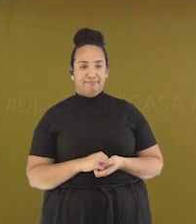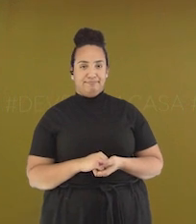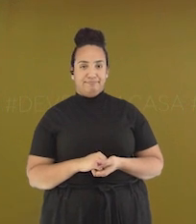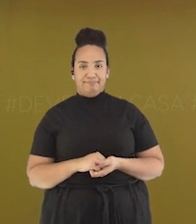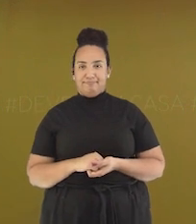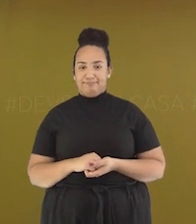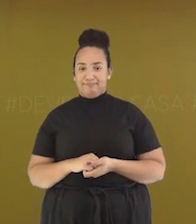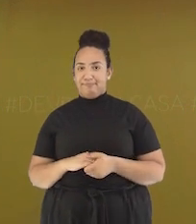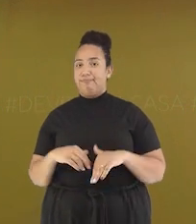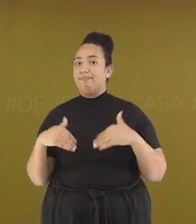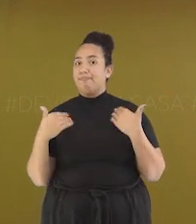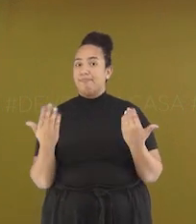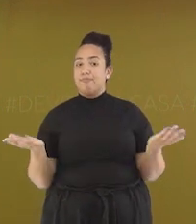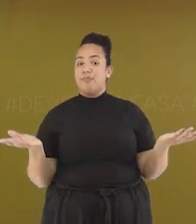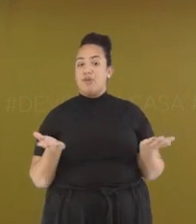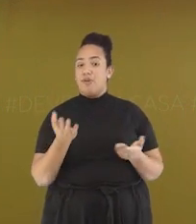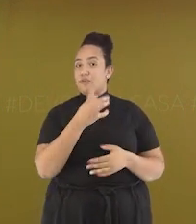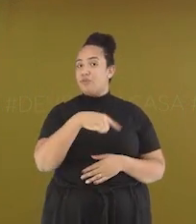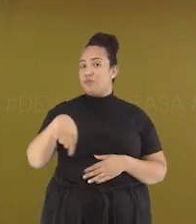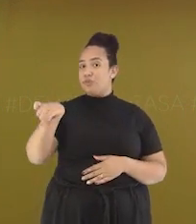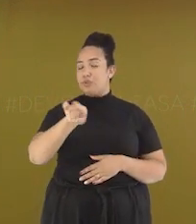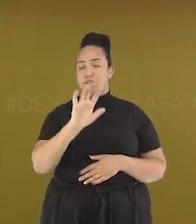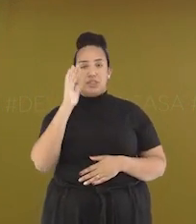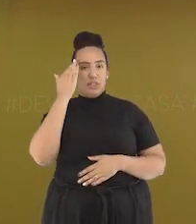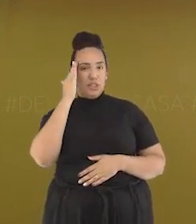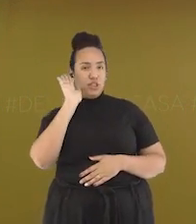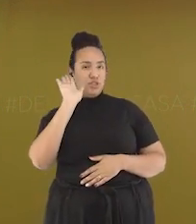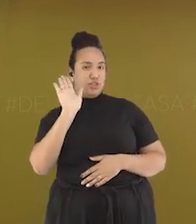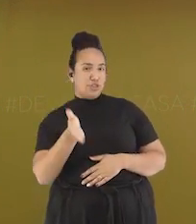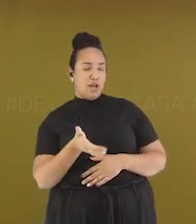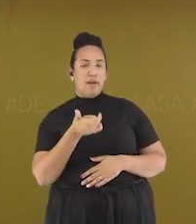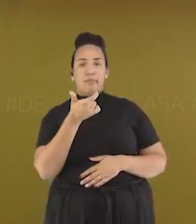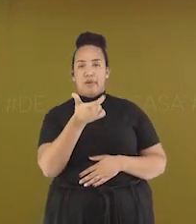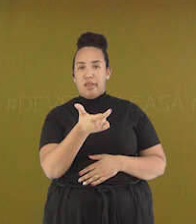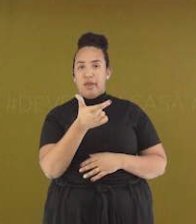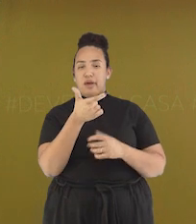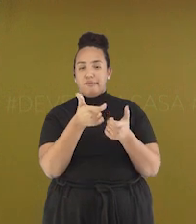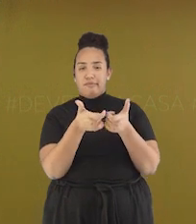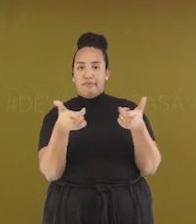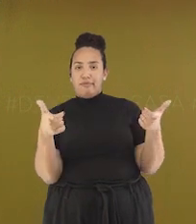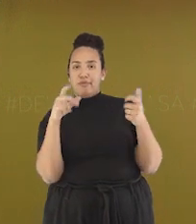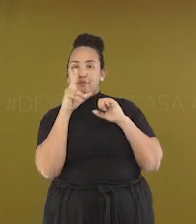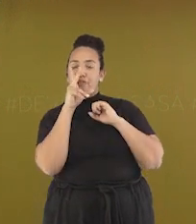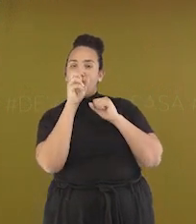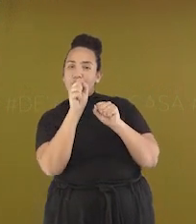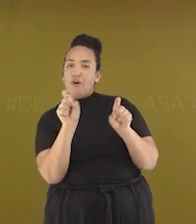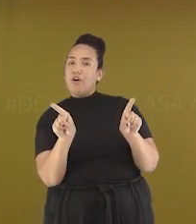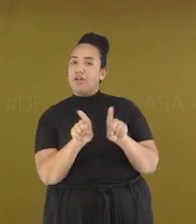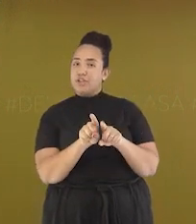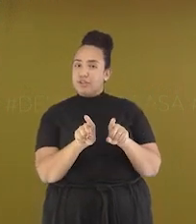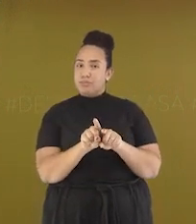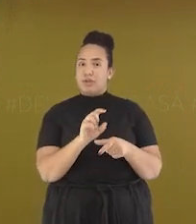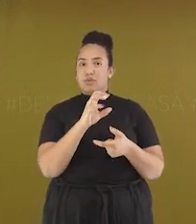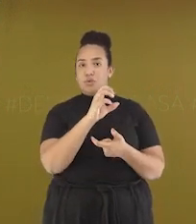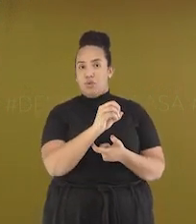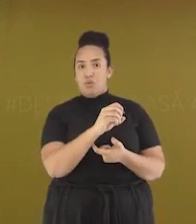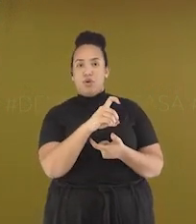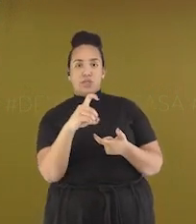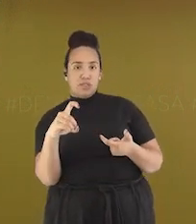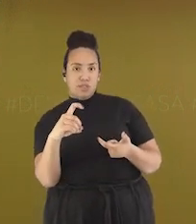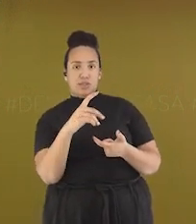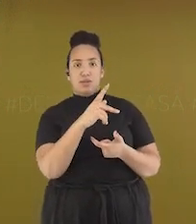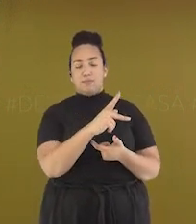que vocês já entenderam o que é uma sílaba tônica As palavras oxítonas Paroxítonas e